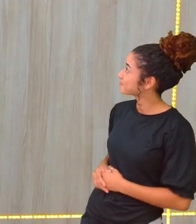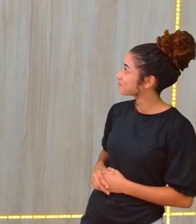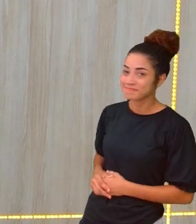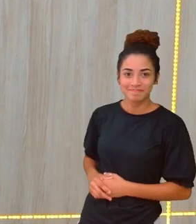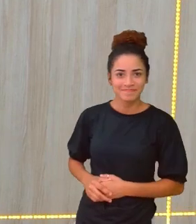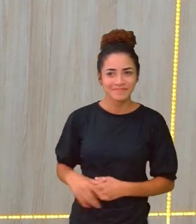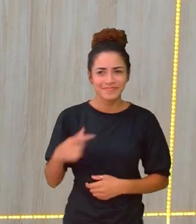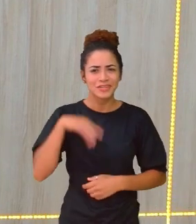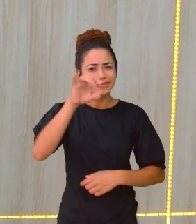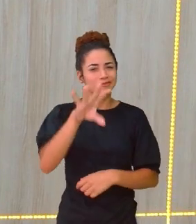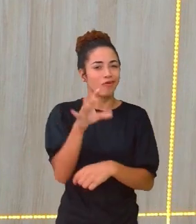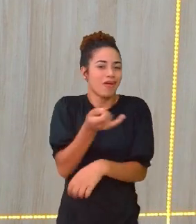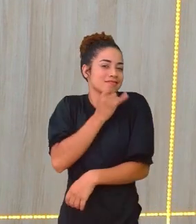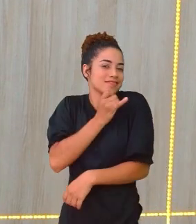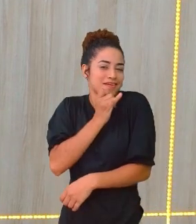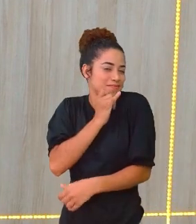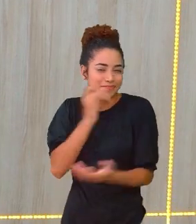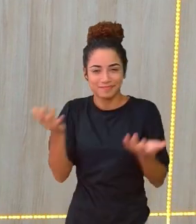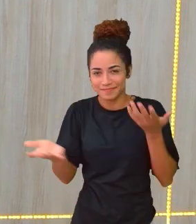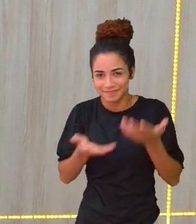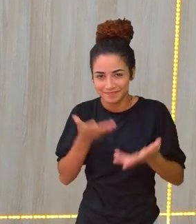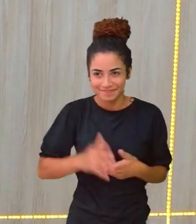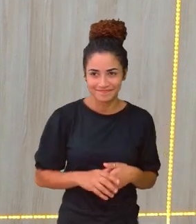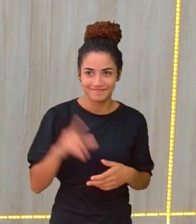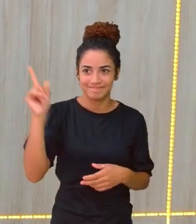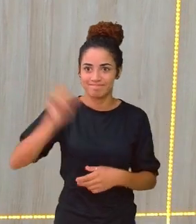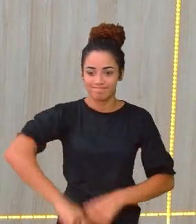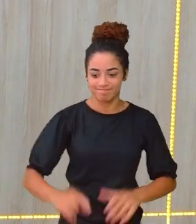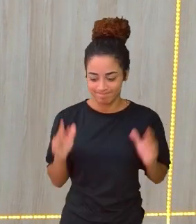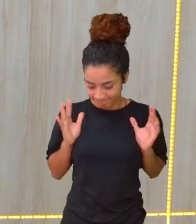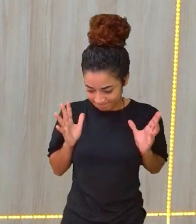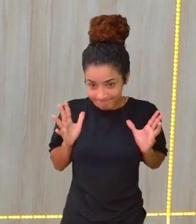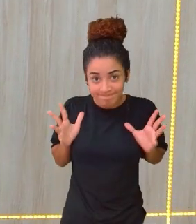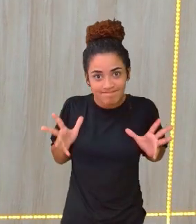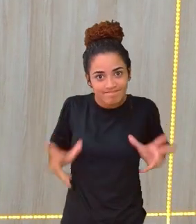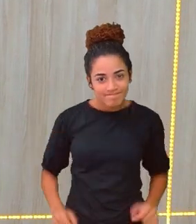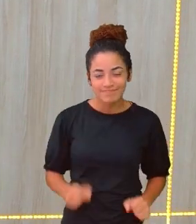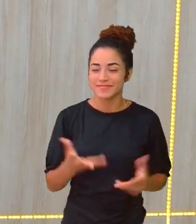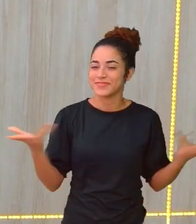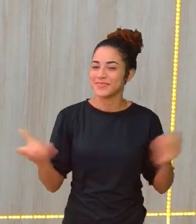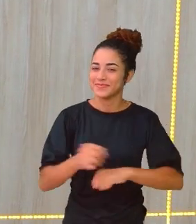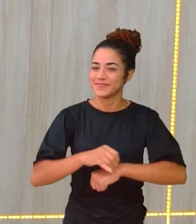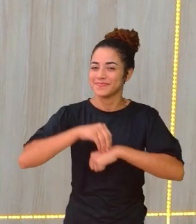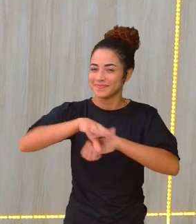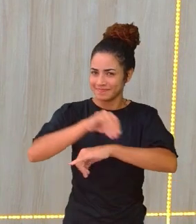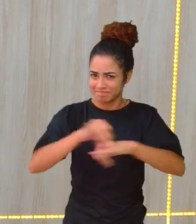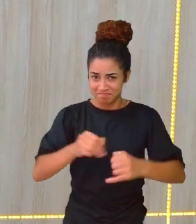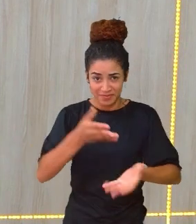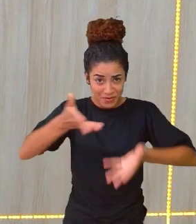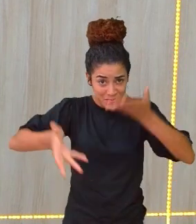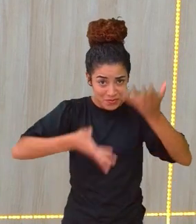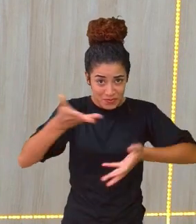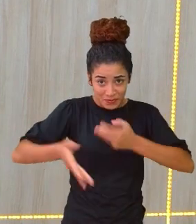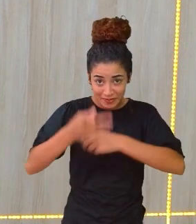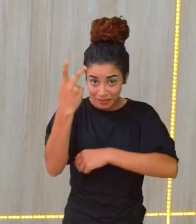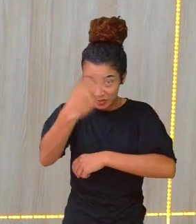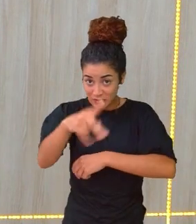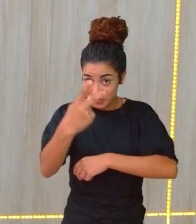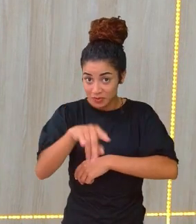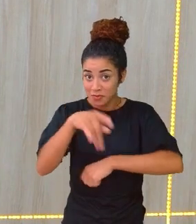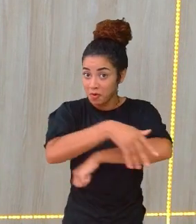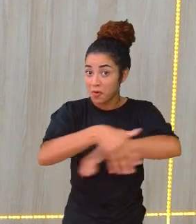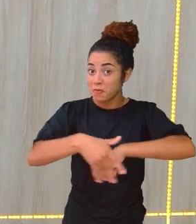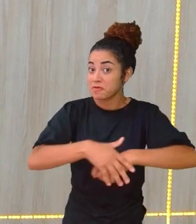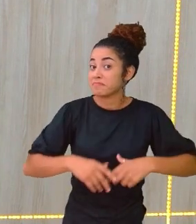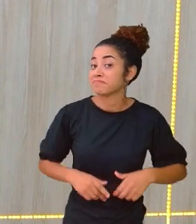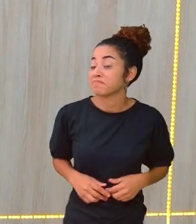estou simulando aqui, está bastante limpa. E aí vai o meu recadinho. Vocês estão cuidando bem da rua de vocês? Estão